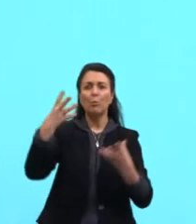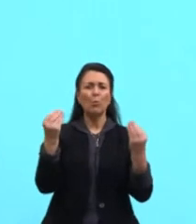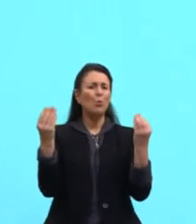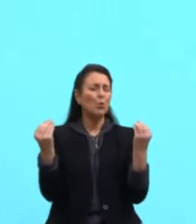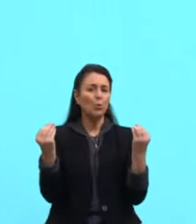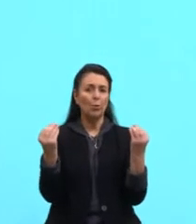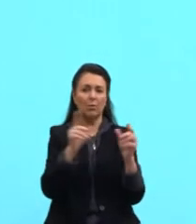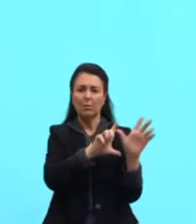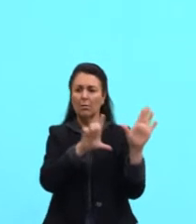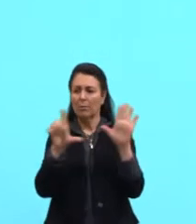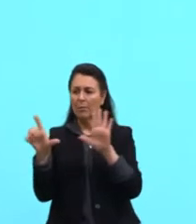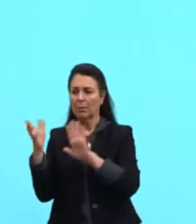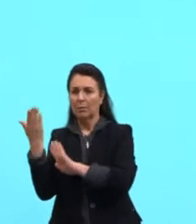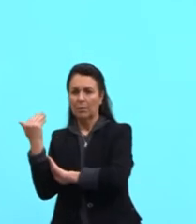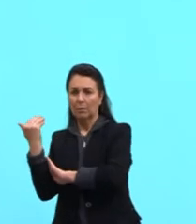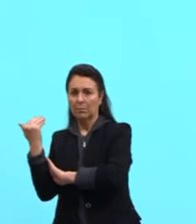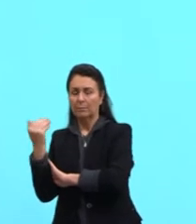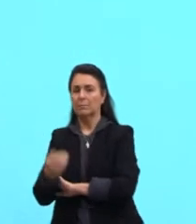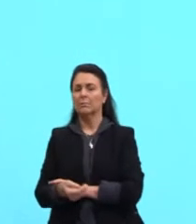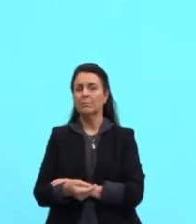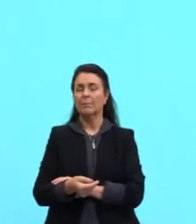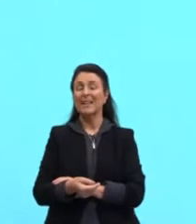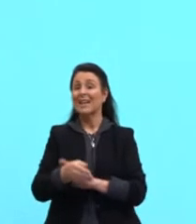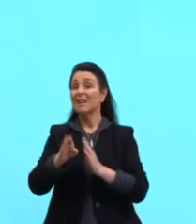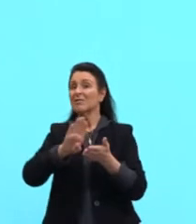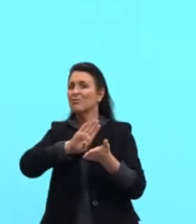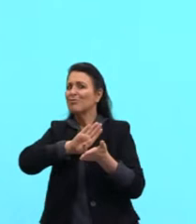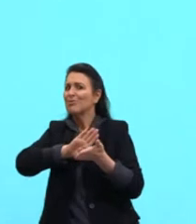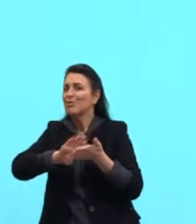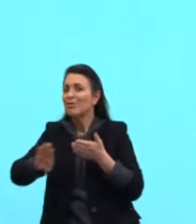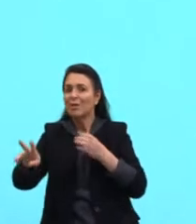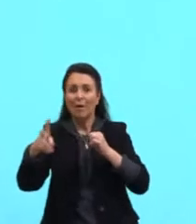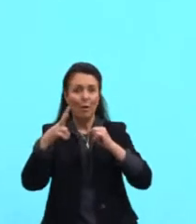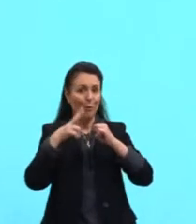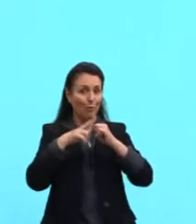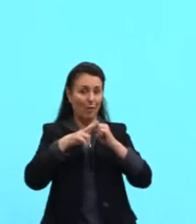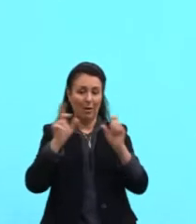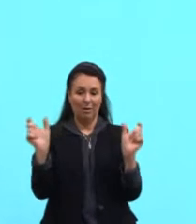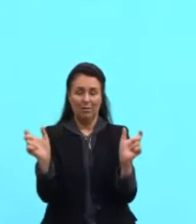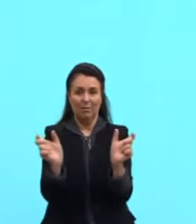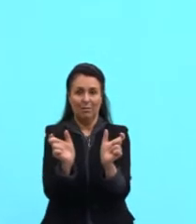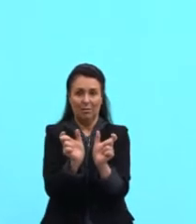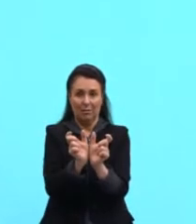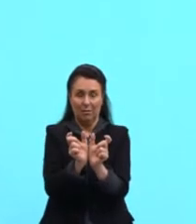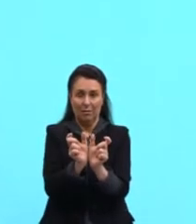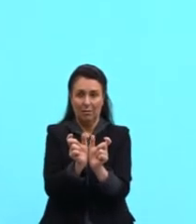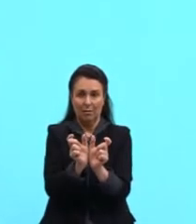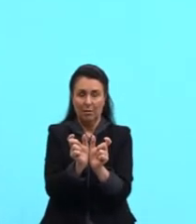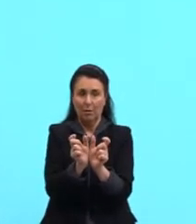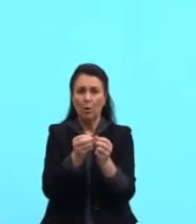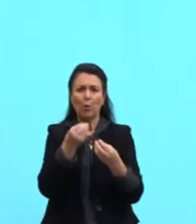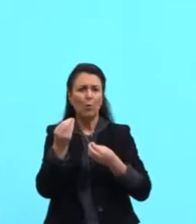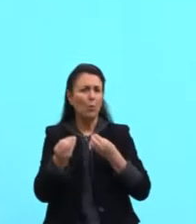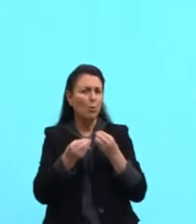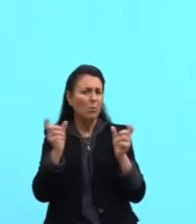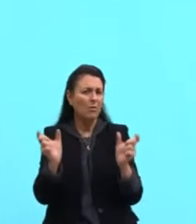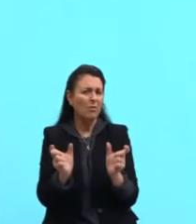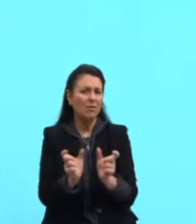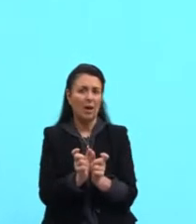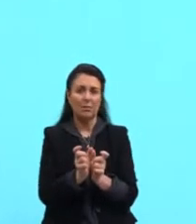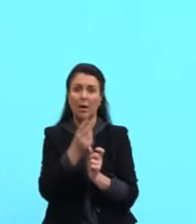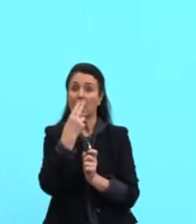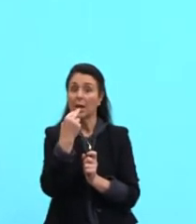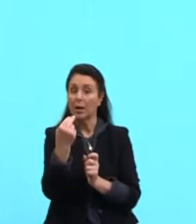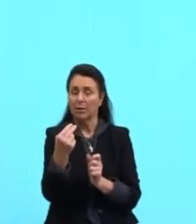observem bem. Se eu retirar o verbo dessas sentenças, vamos ficar assim. Inglês.